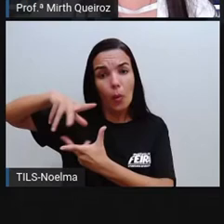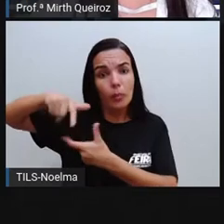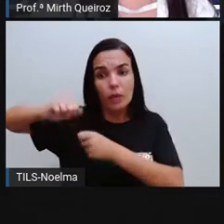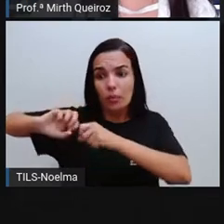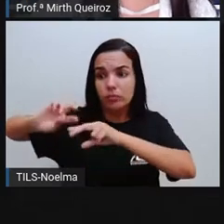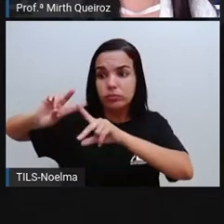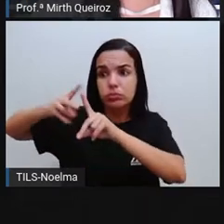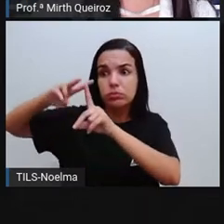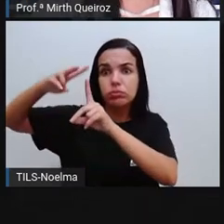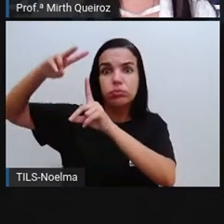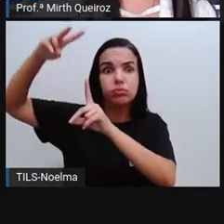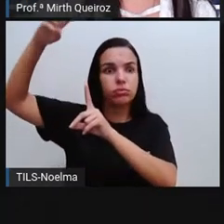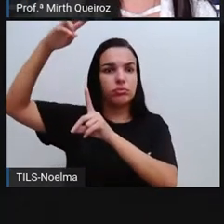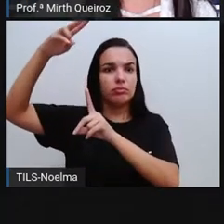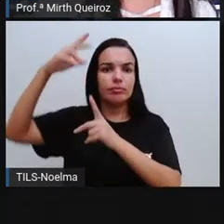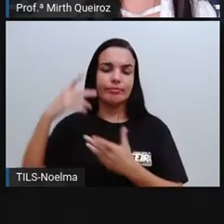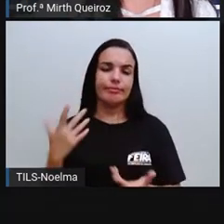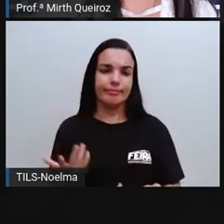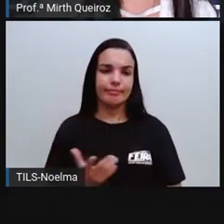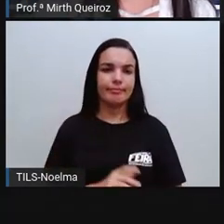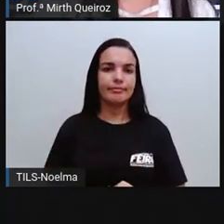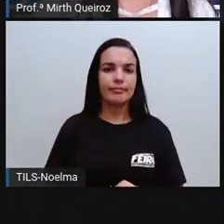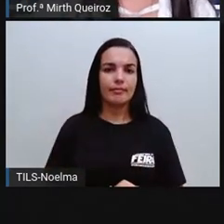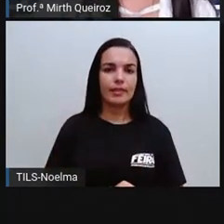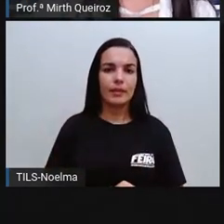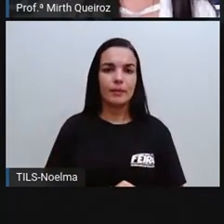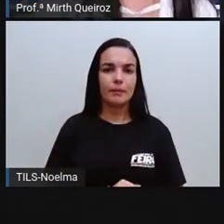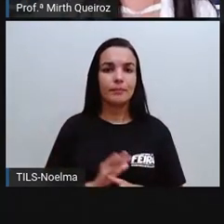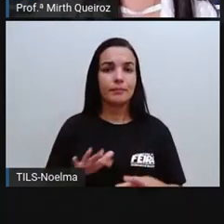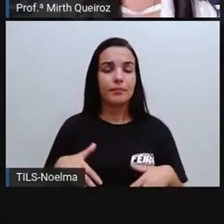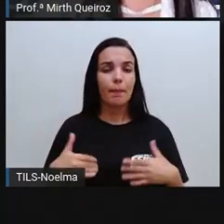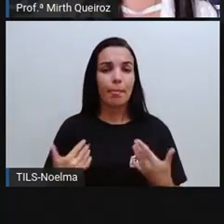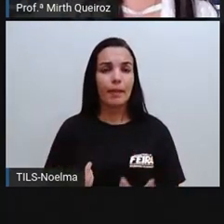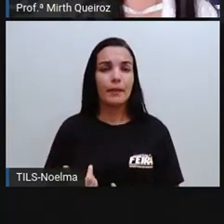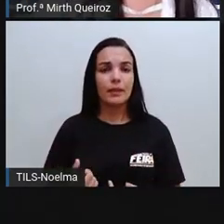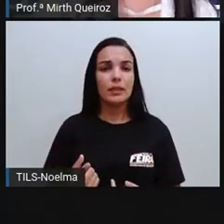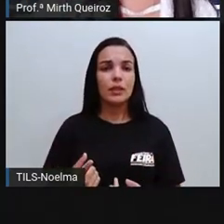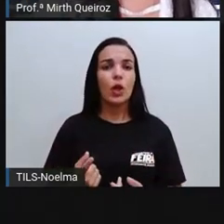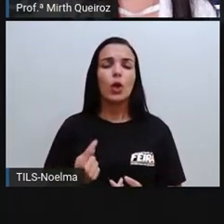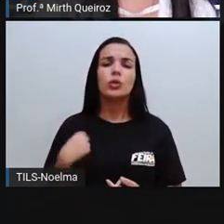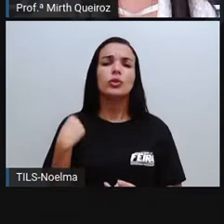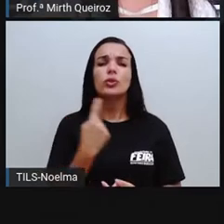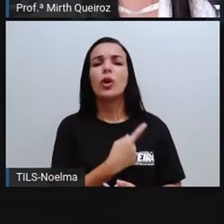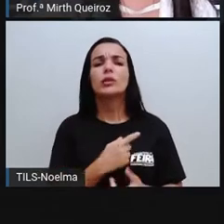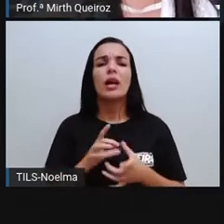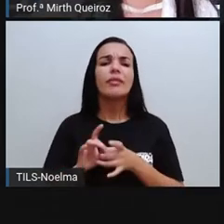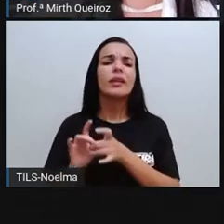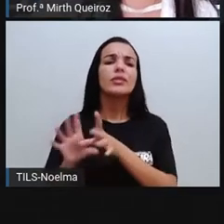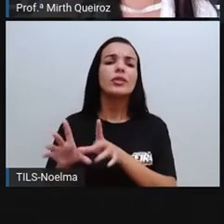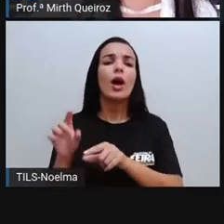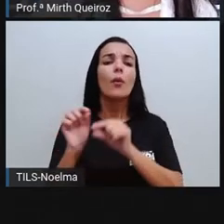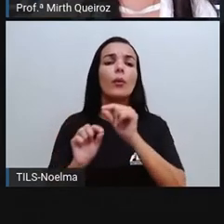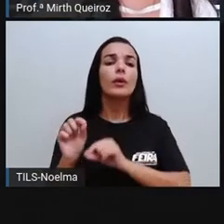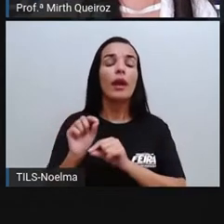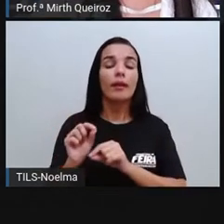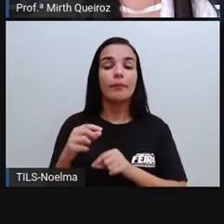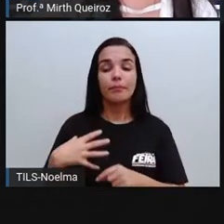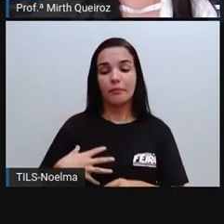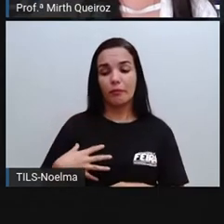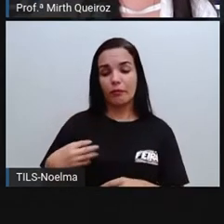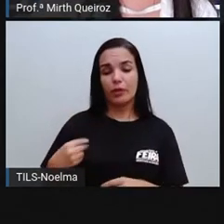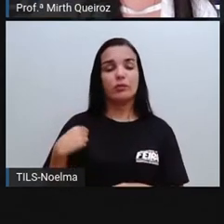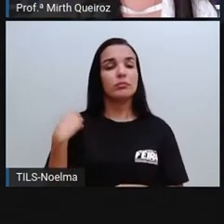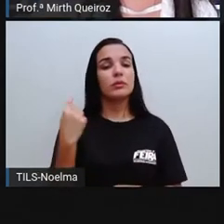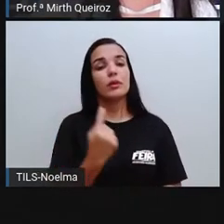cada dia mais. E o que nós deixaremos aí de herança para